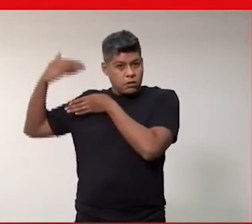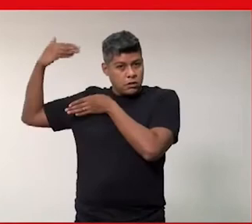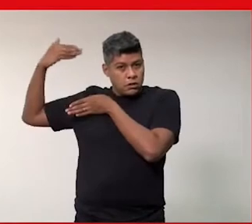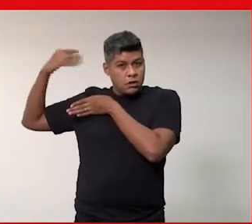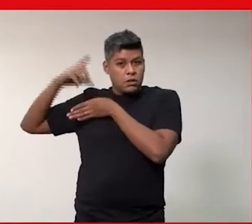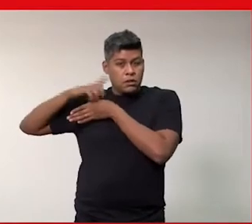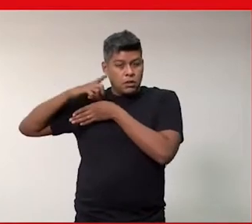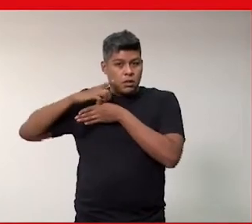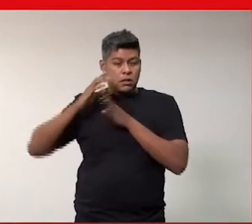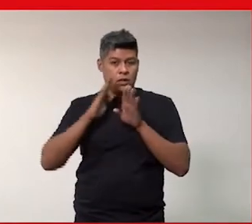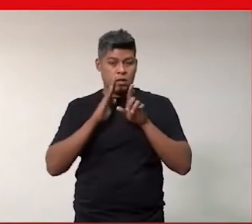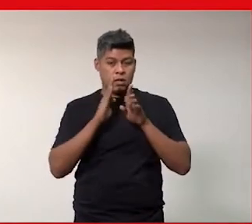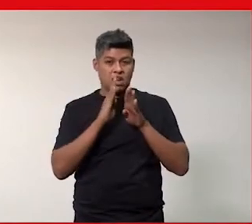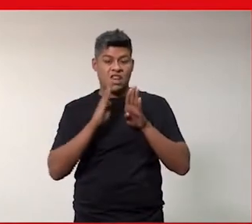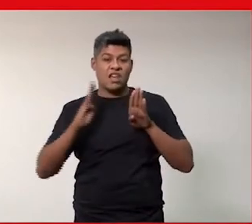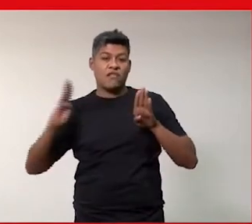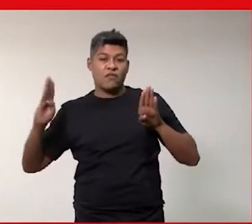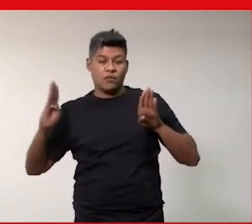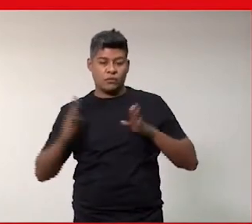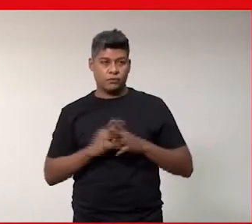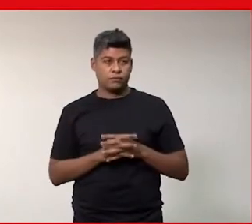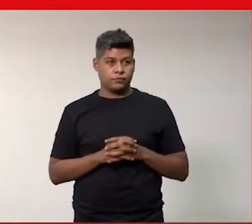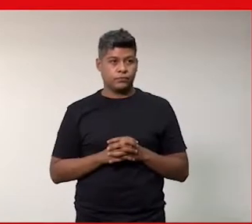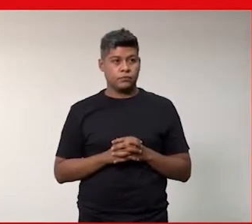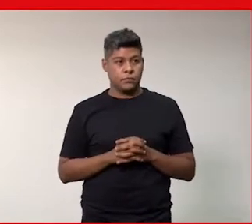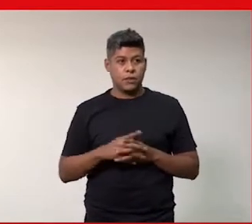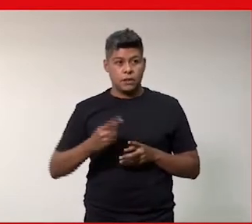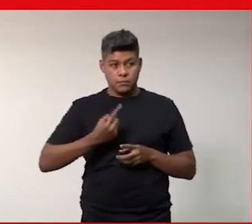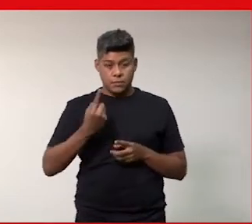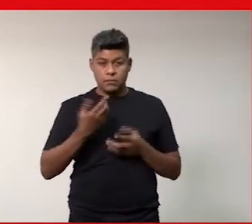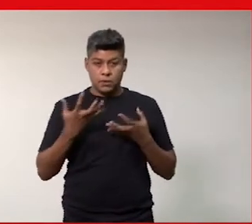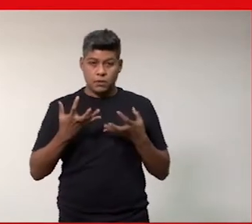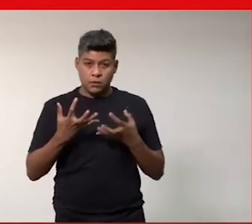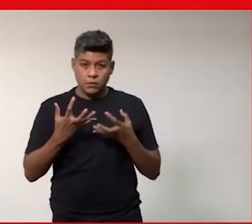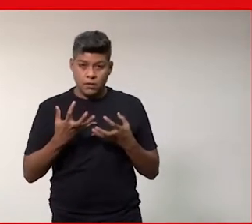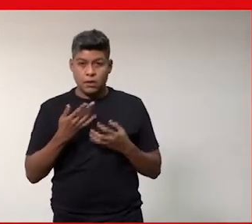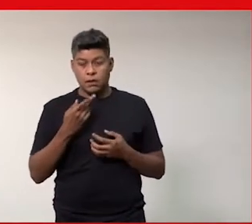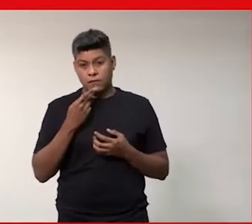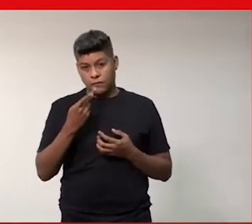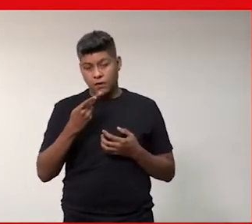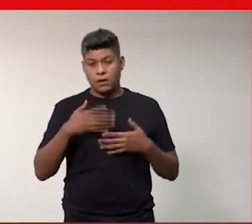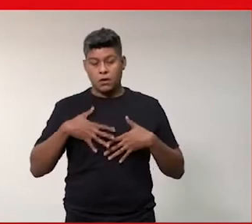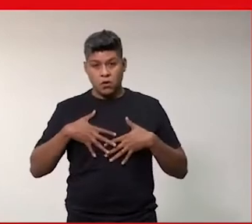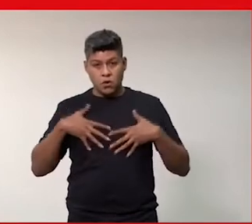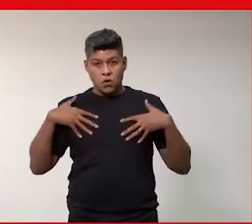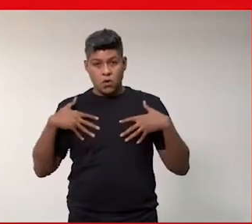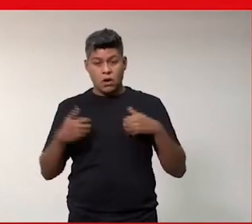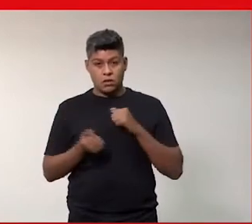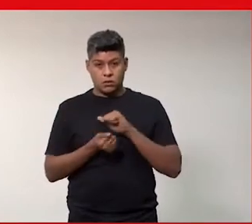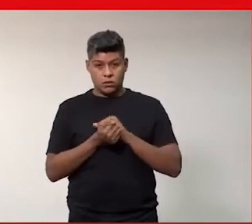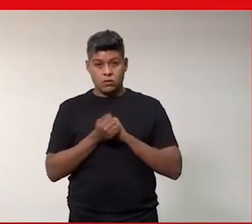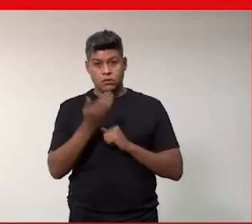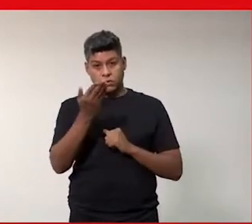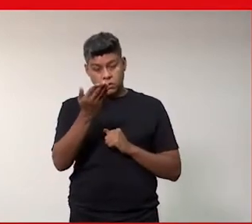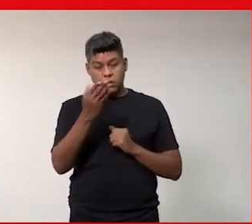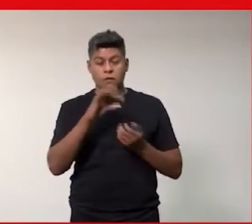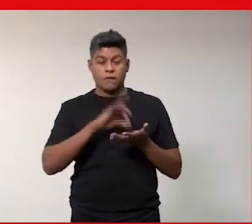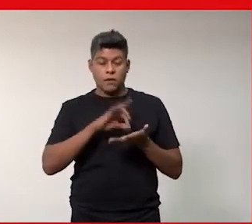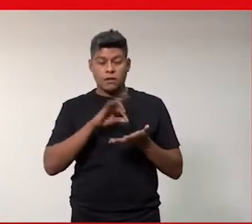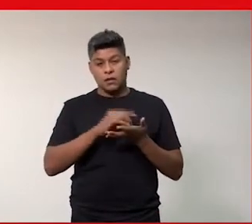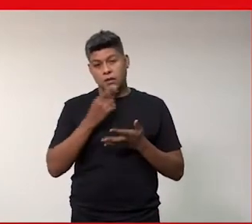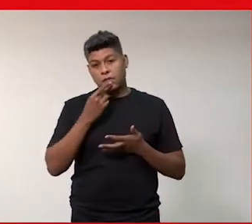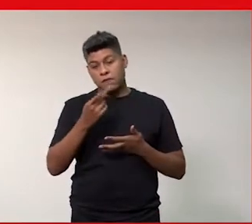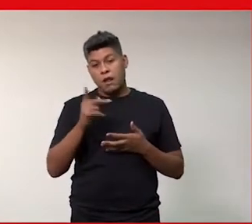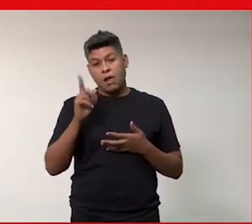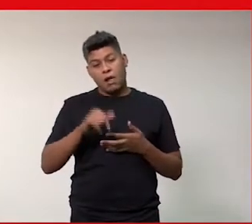estante de livros. Bom, em primeiro lugar eu queria falar que eu estou honrada de participar aqui com vocês e, na verdade, a minha fala